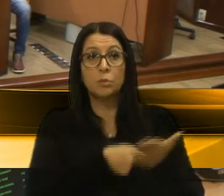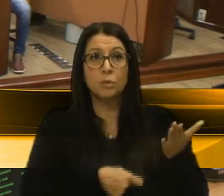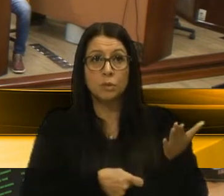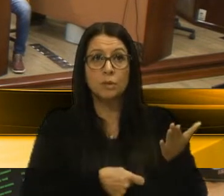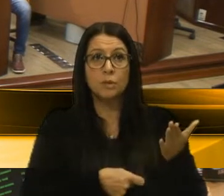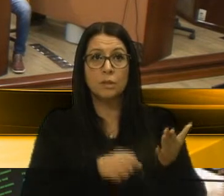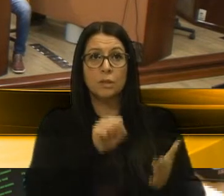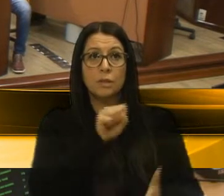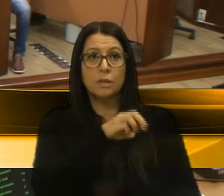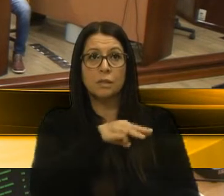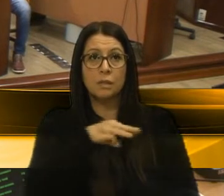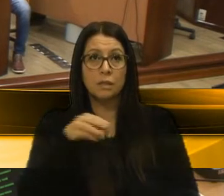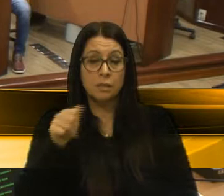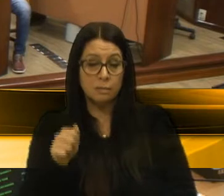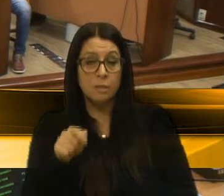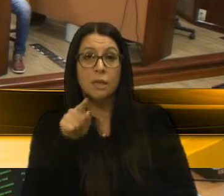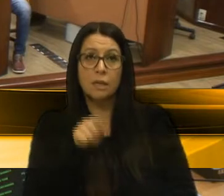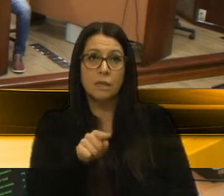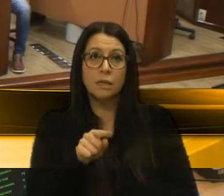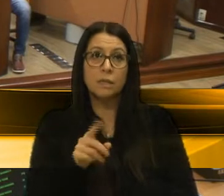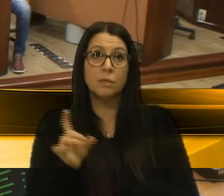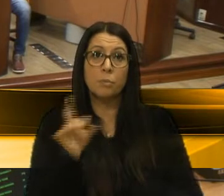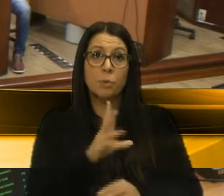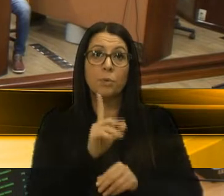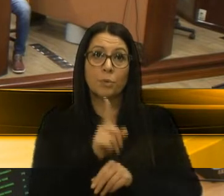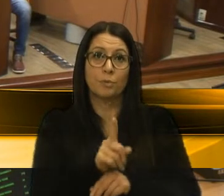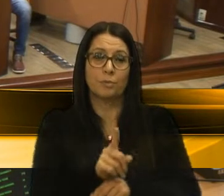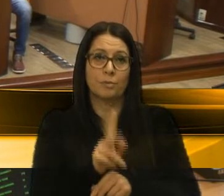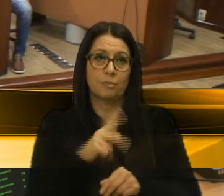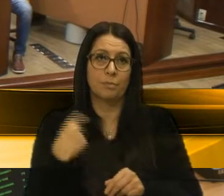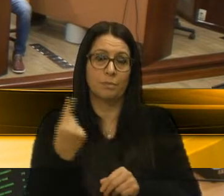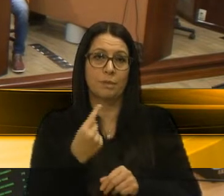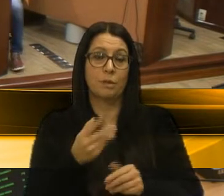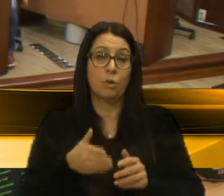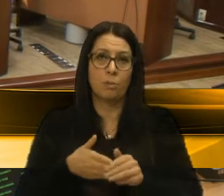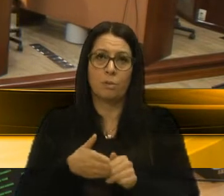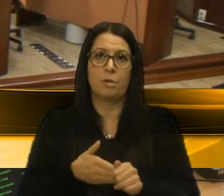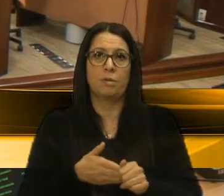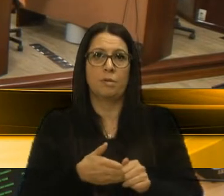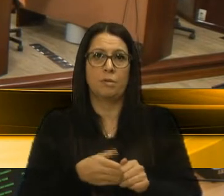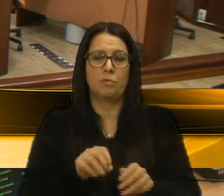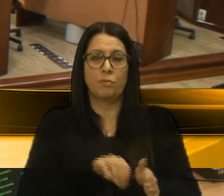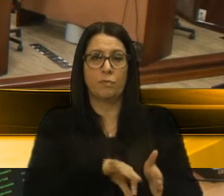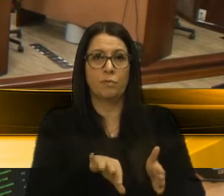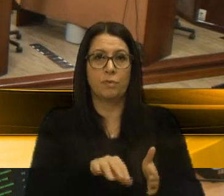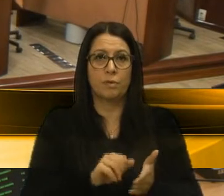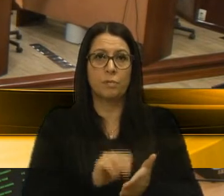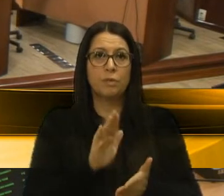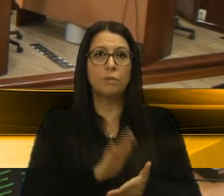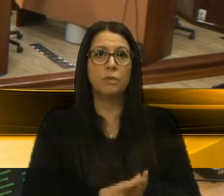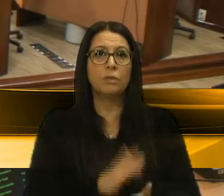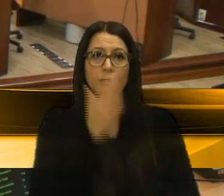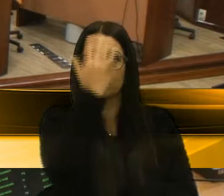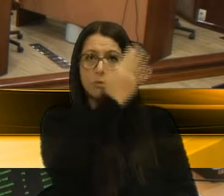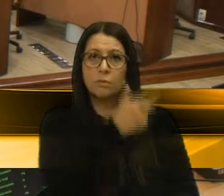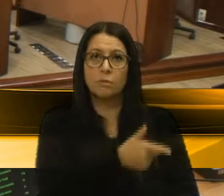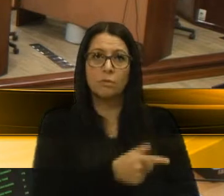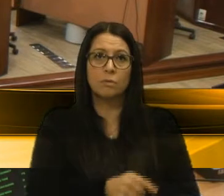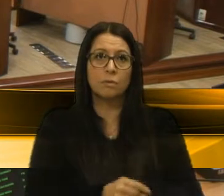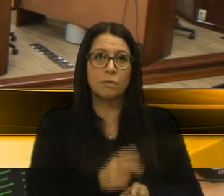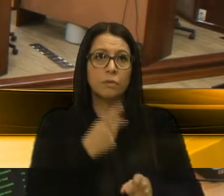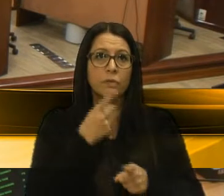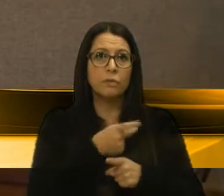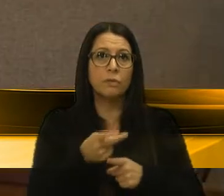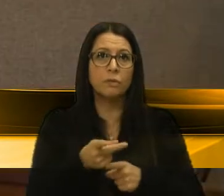da SEMA. Eles se prontificaram, moradores que estão acompanhando o vazamento. Uma parte, vereadora de Lagoa. Não sei se vai dar, porque ele me